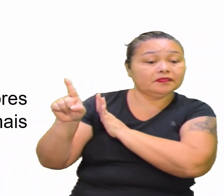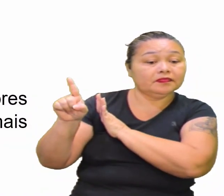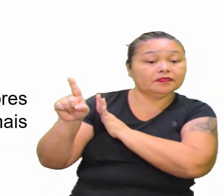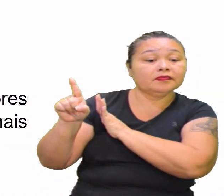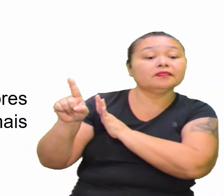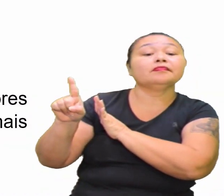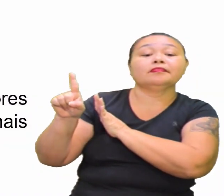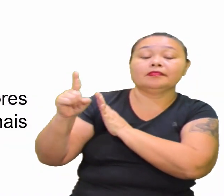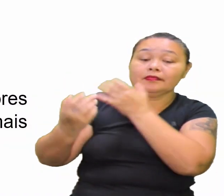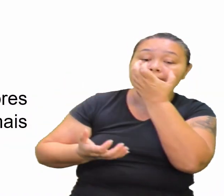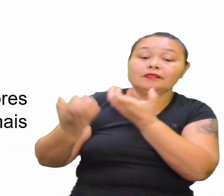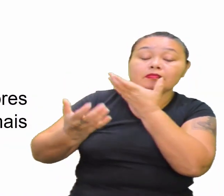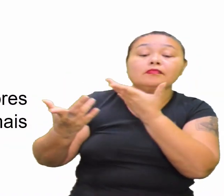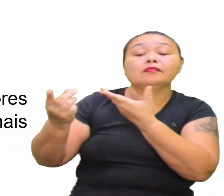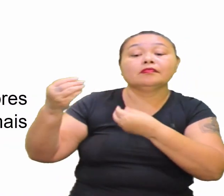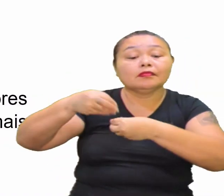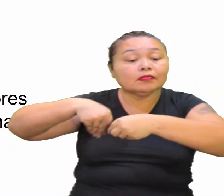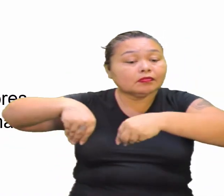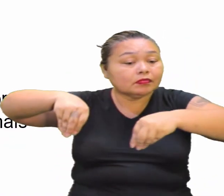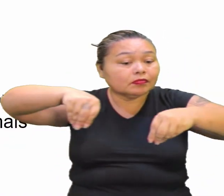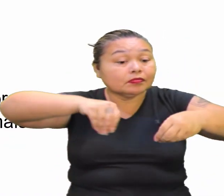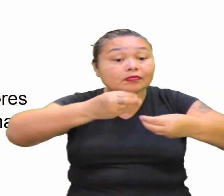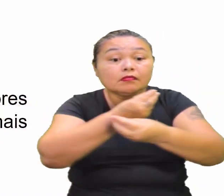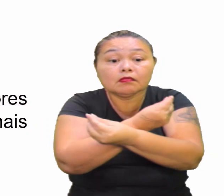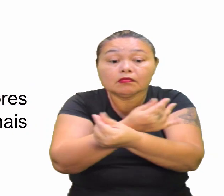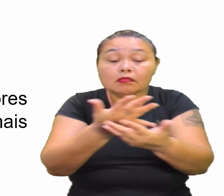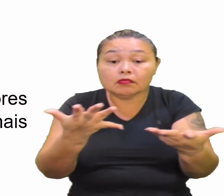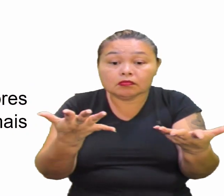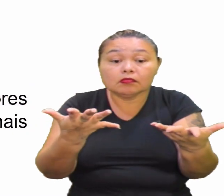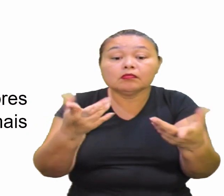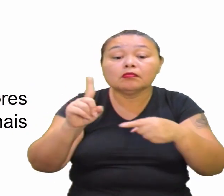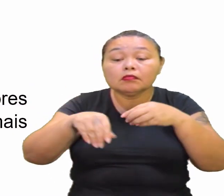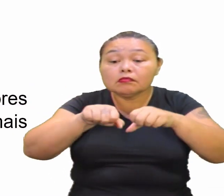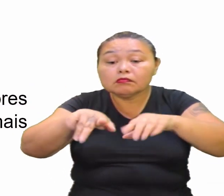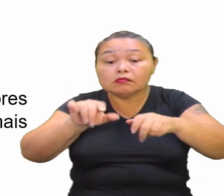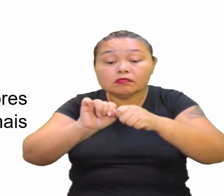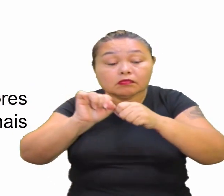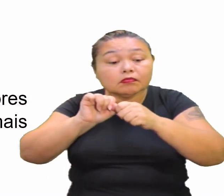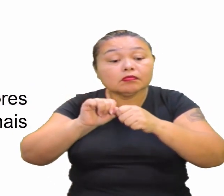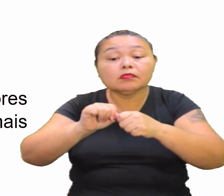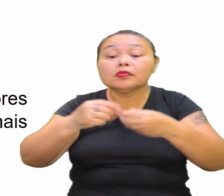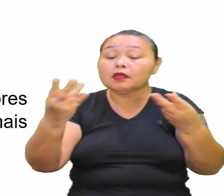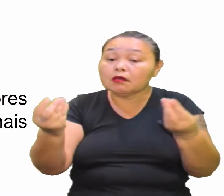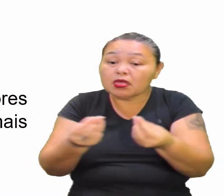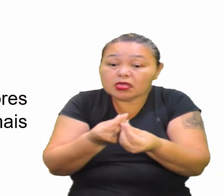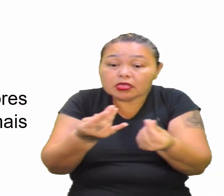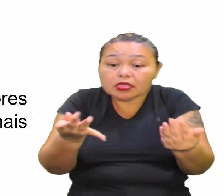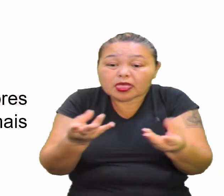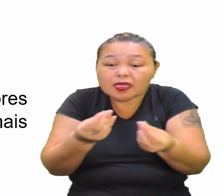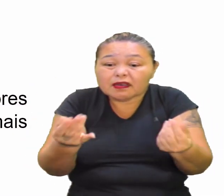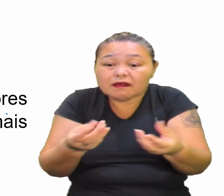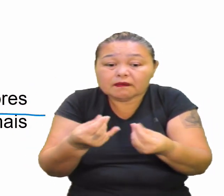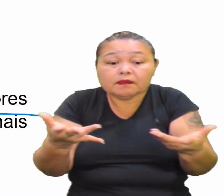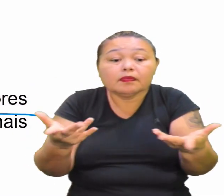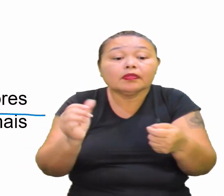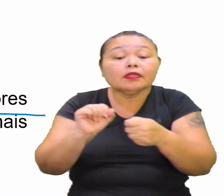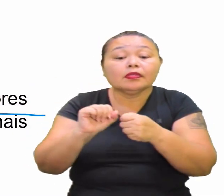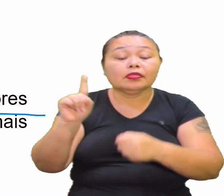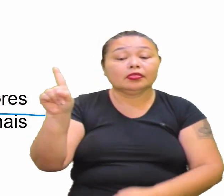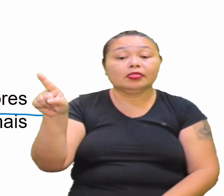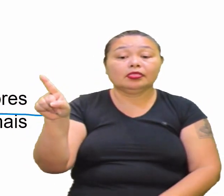Com as queimadas Muitos decompositores Desaparecem Isso torna o solo Cada vez mais pobre Aí ele quer saber Os